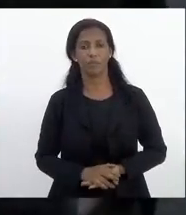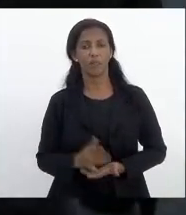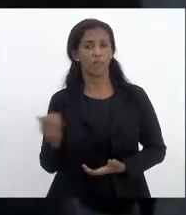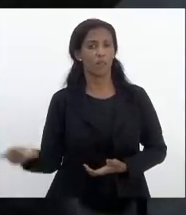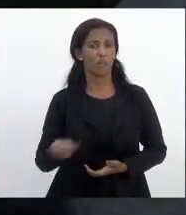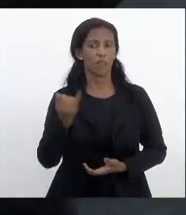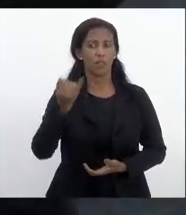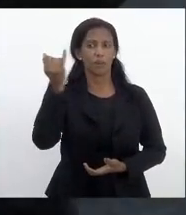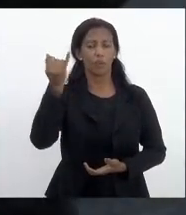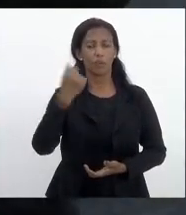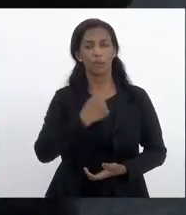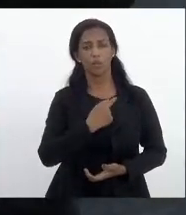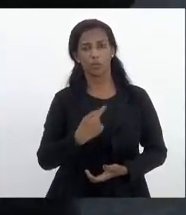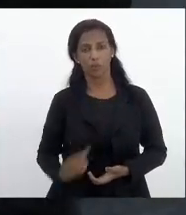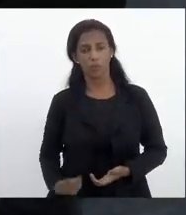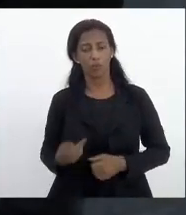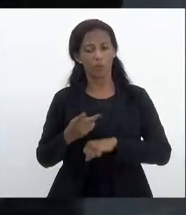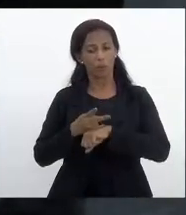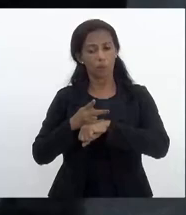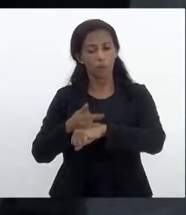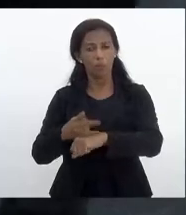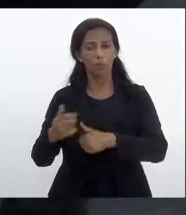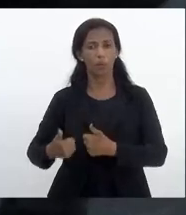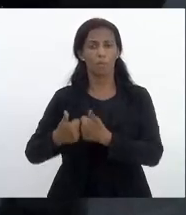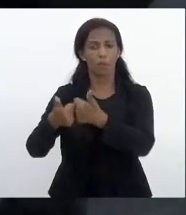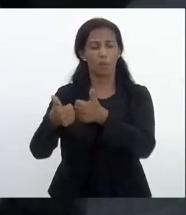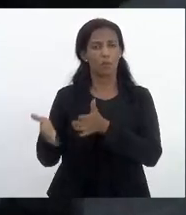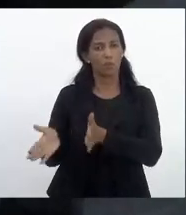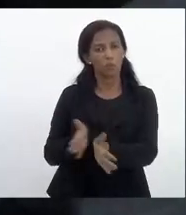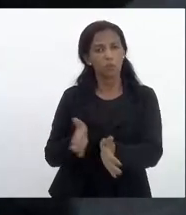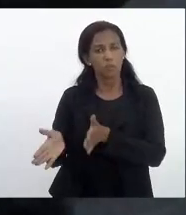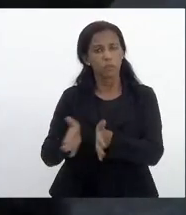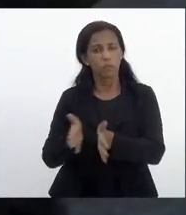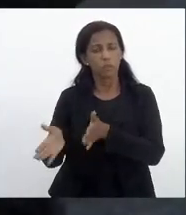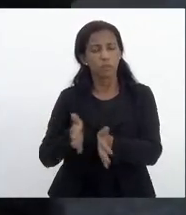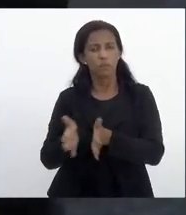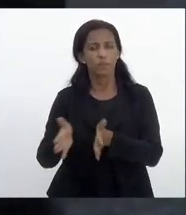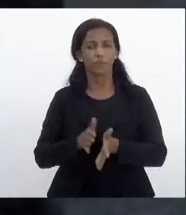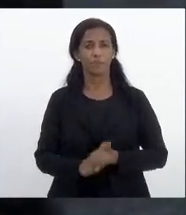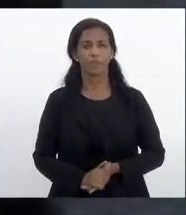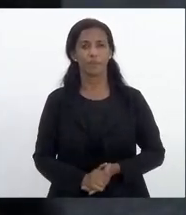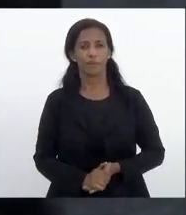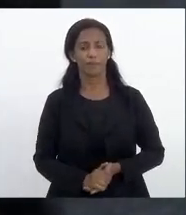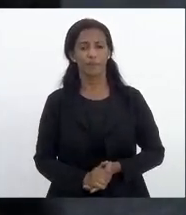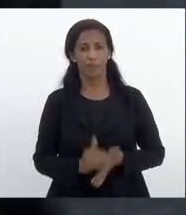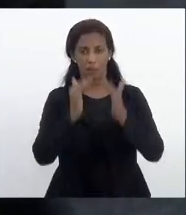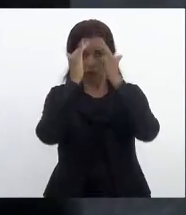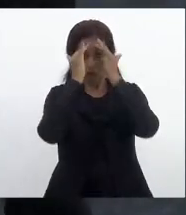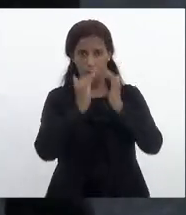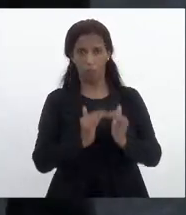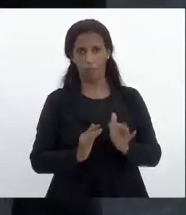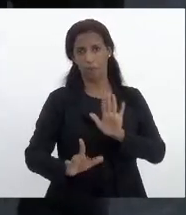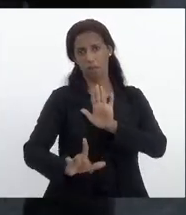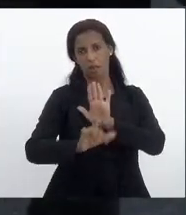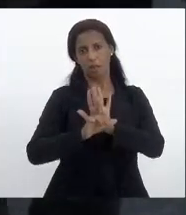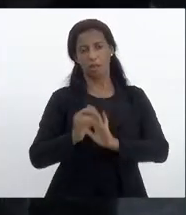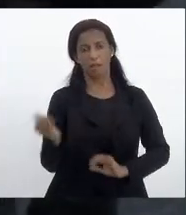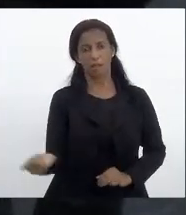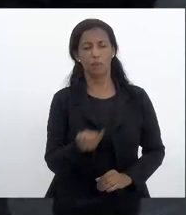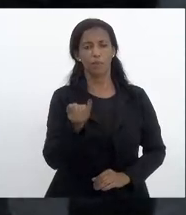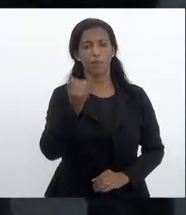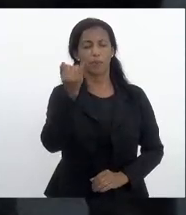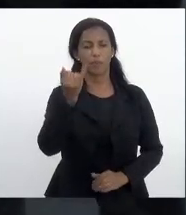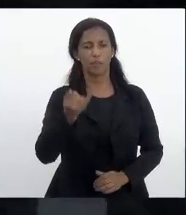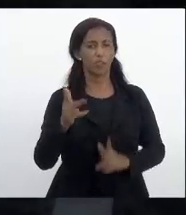é muito importante que o governo busque melhores mecanismos de cumprir essa lei tão importante como